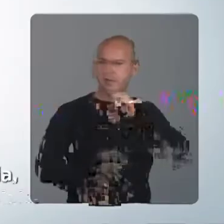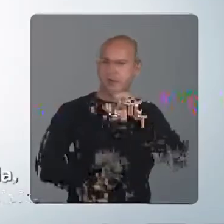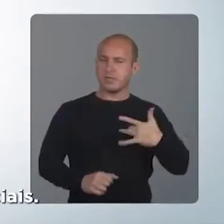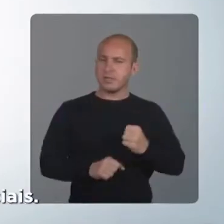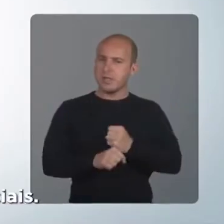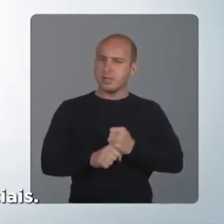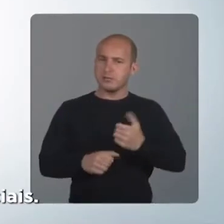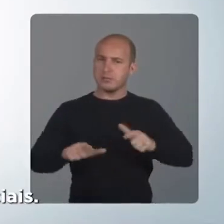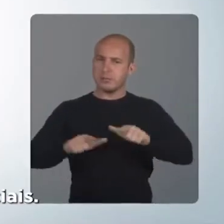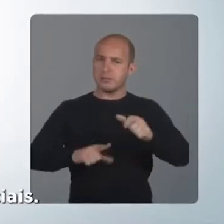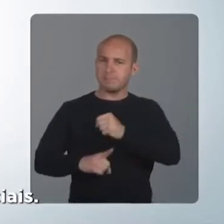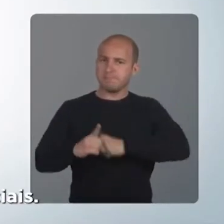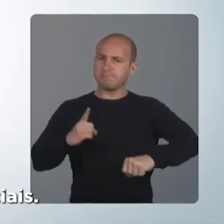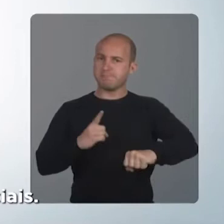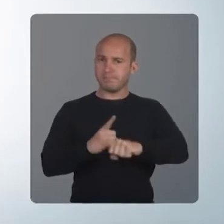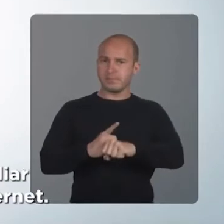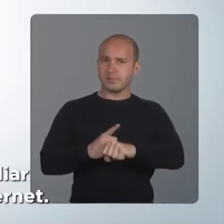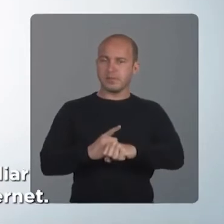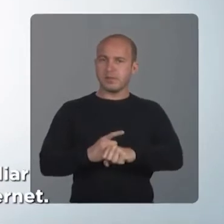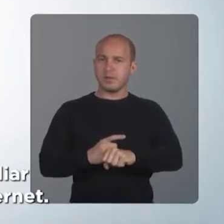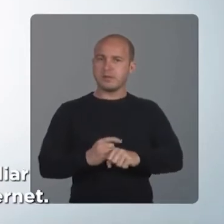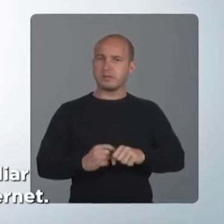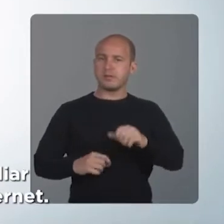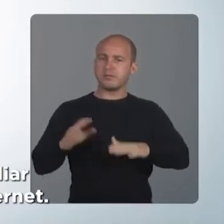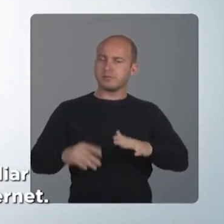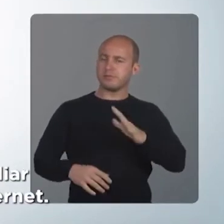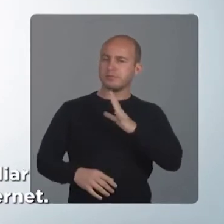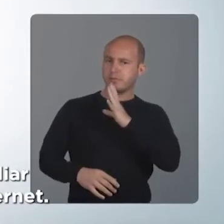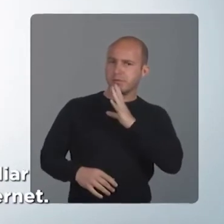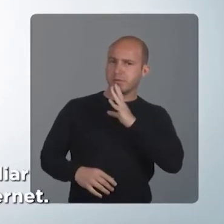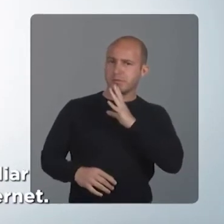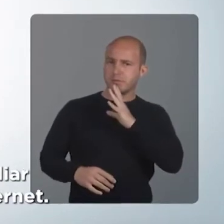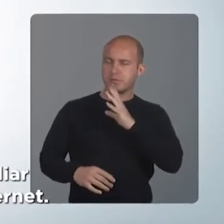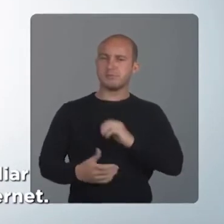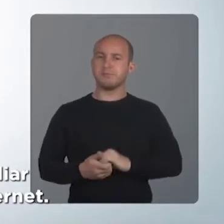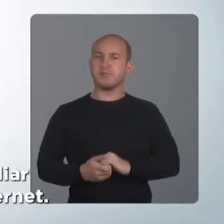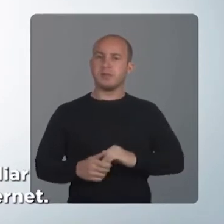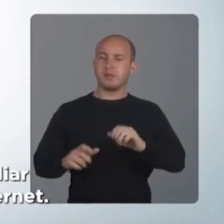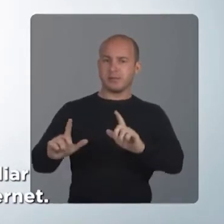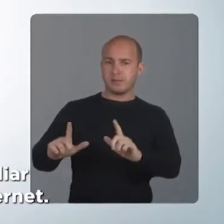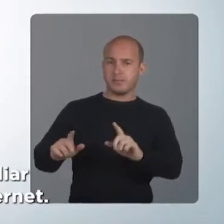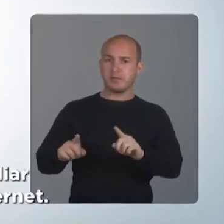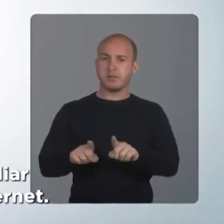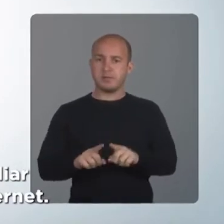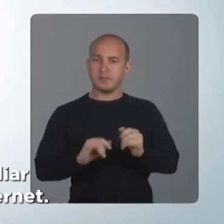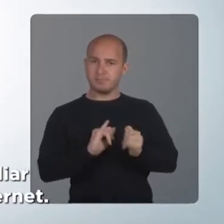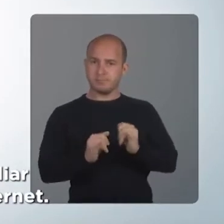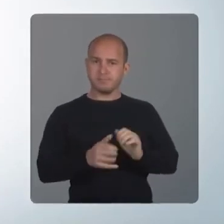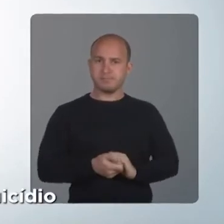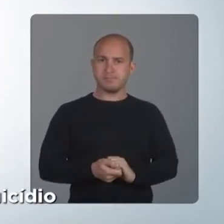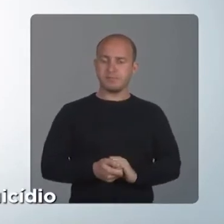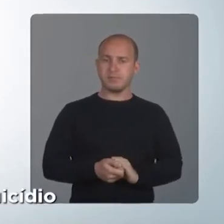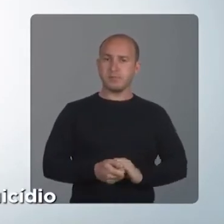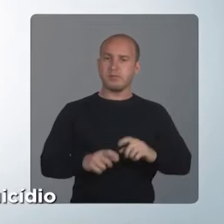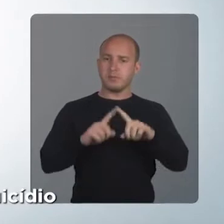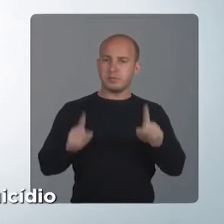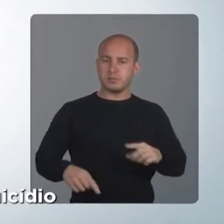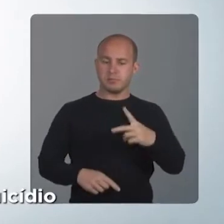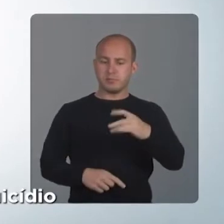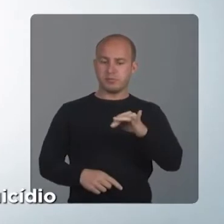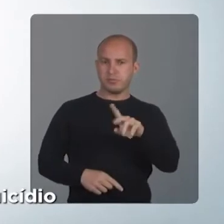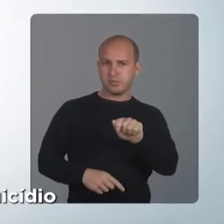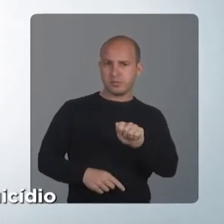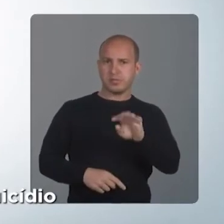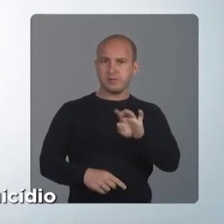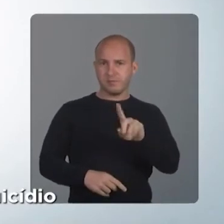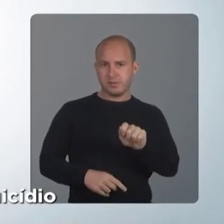e há anos me dedico às causas sociais. Pode ser que meu rosto seja familiar para muitos, através da TV e da internet. Com o projeto Ponte da